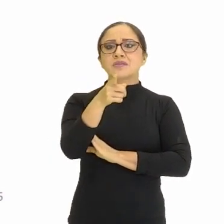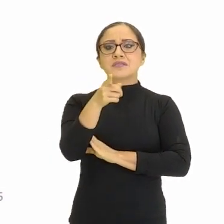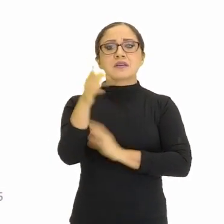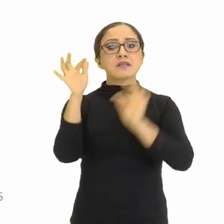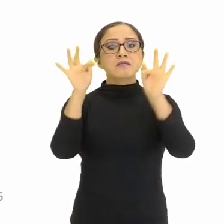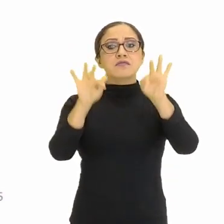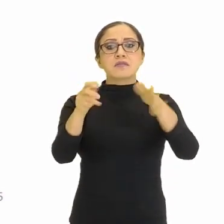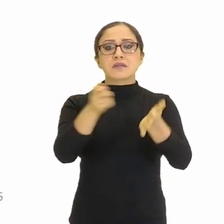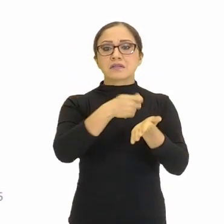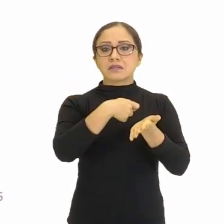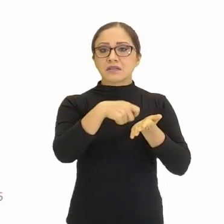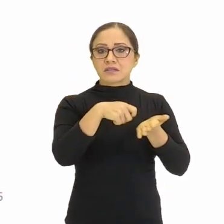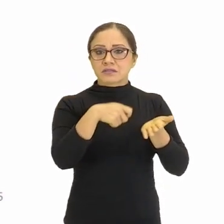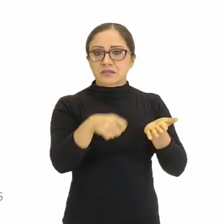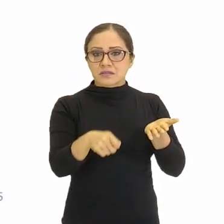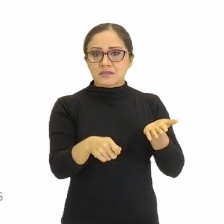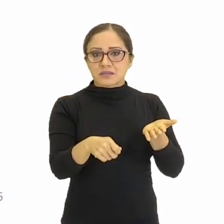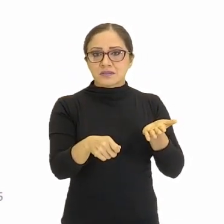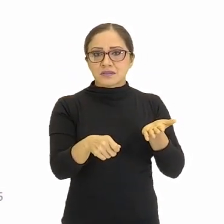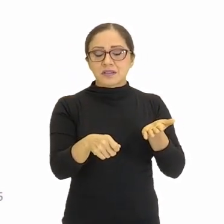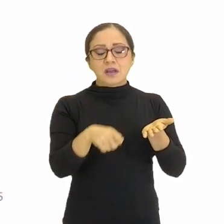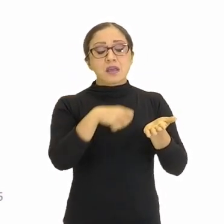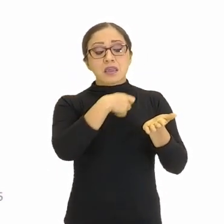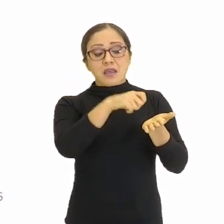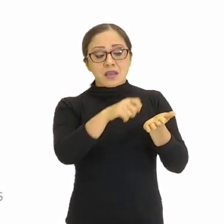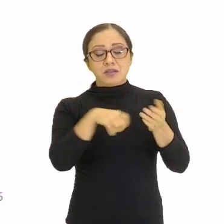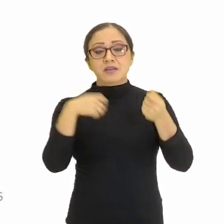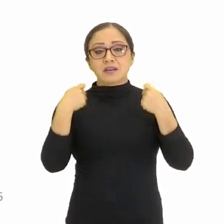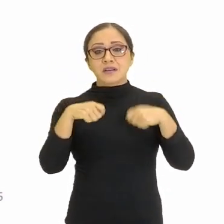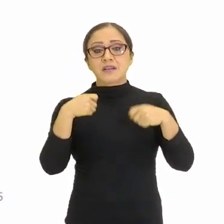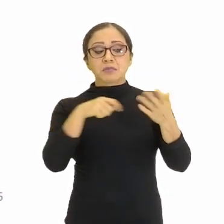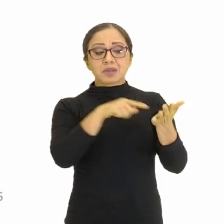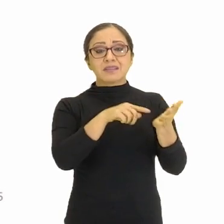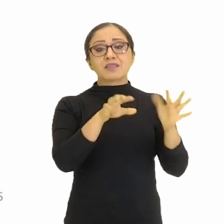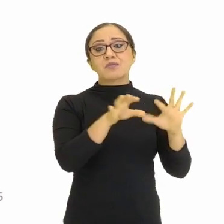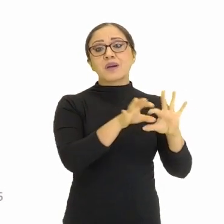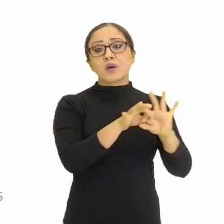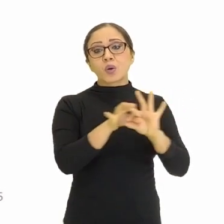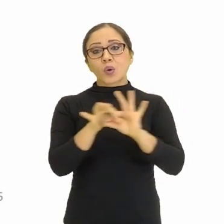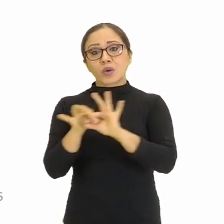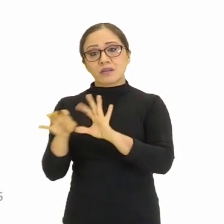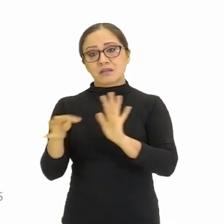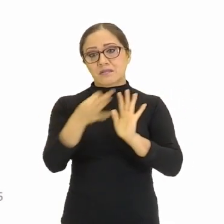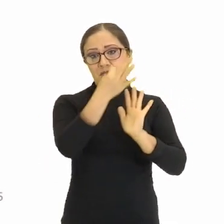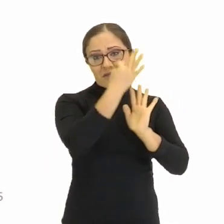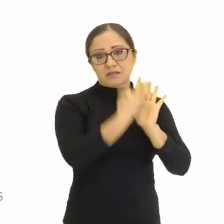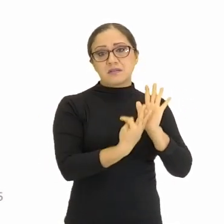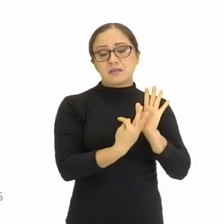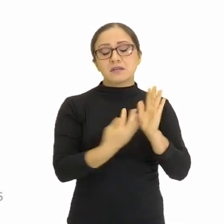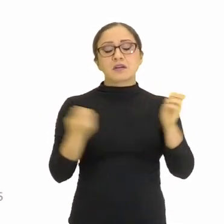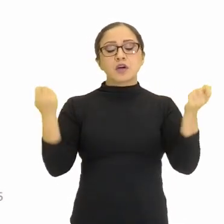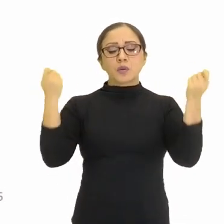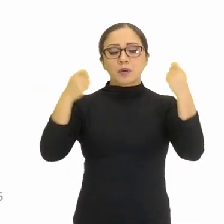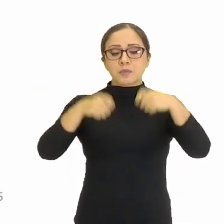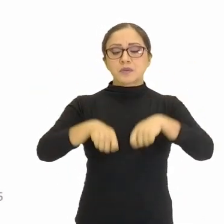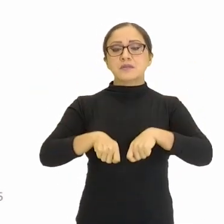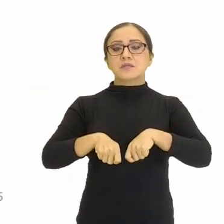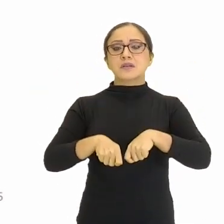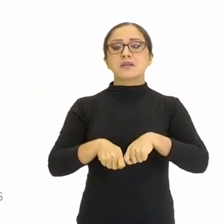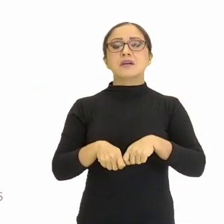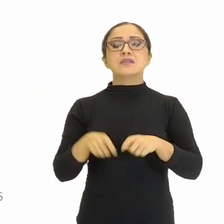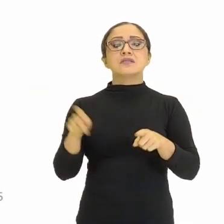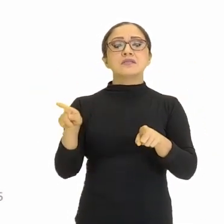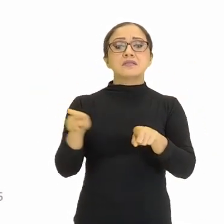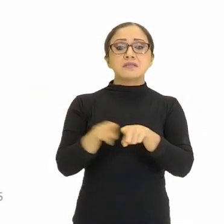precisa ter uma coesão textual, isso é algo importante, tá? E é uma possibilidade também de fechamento, de